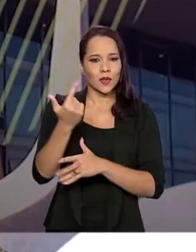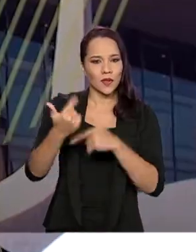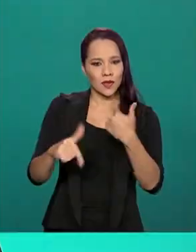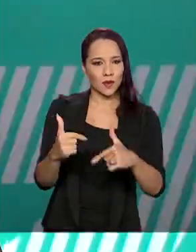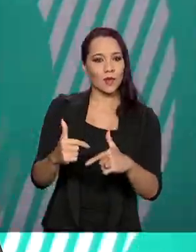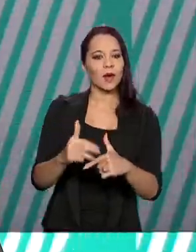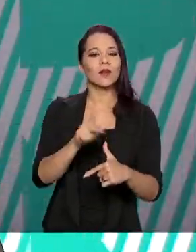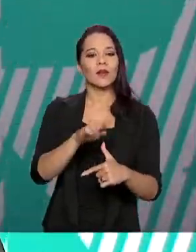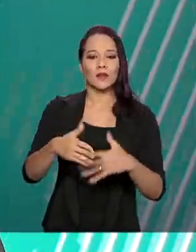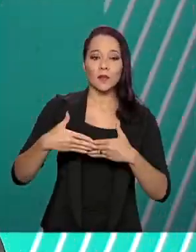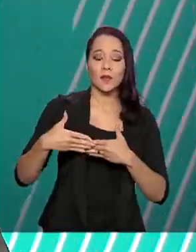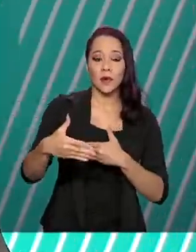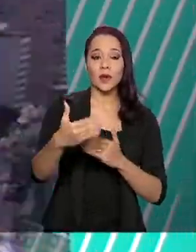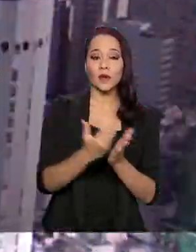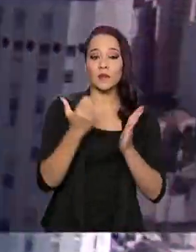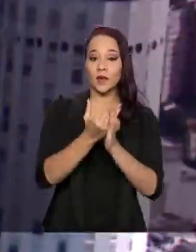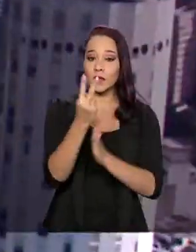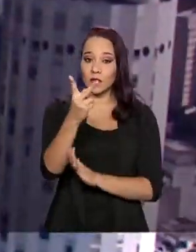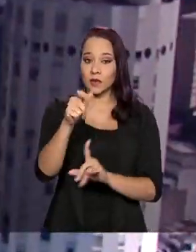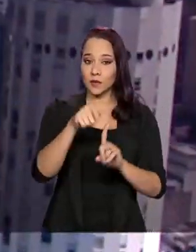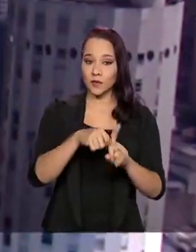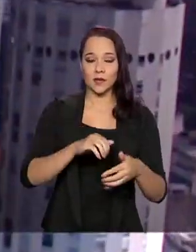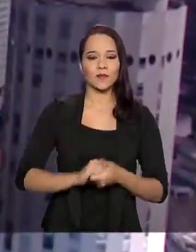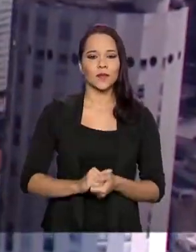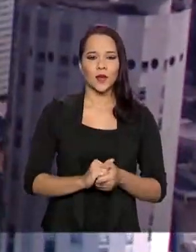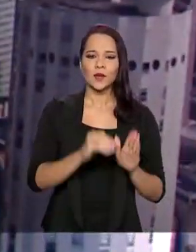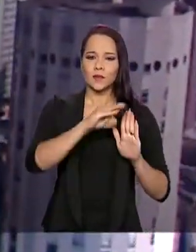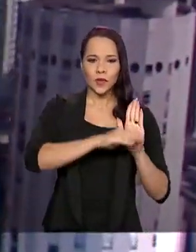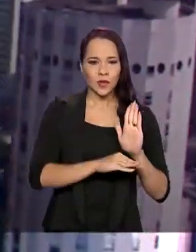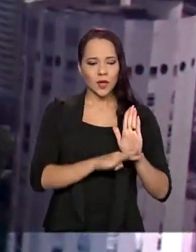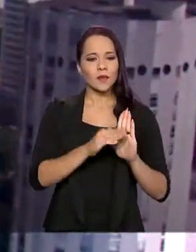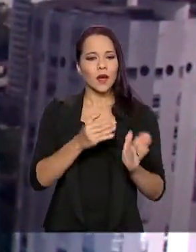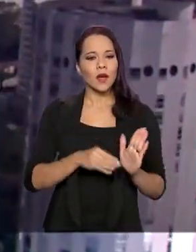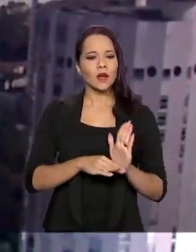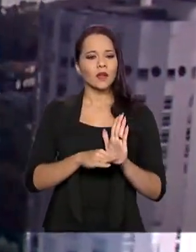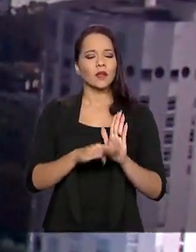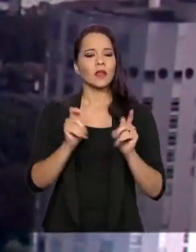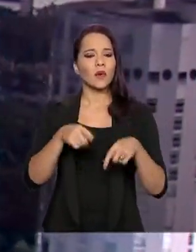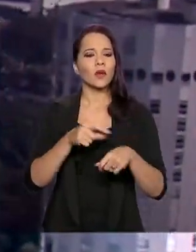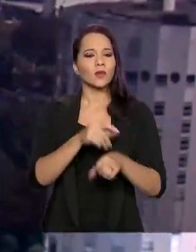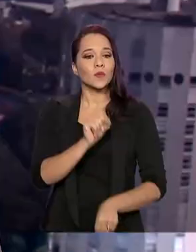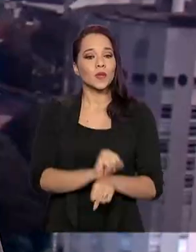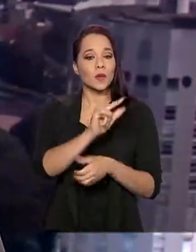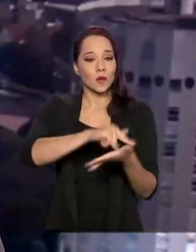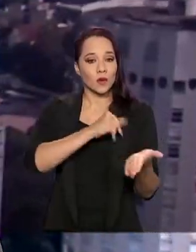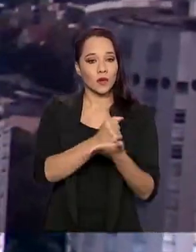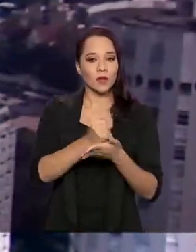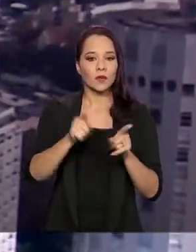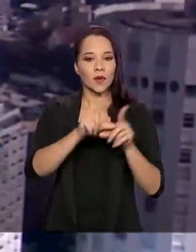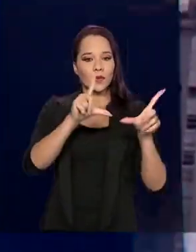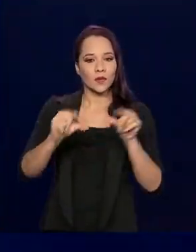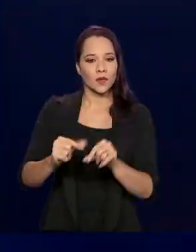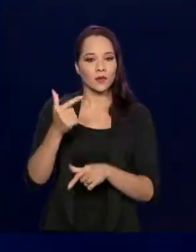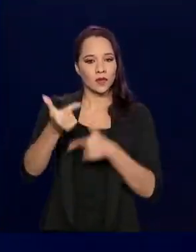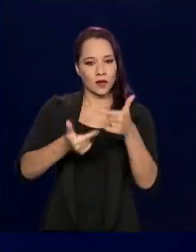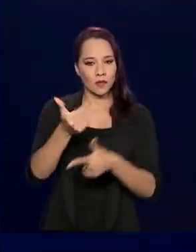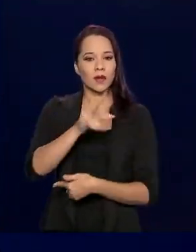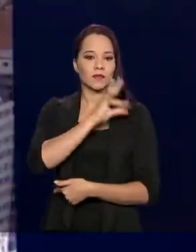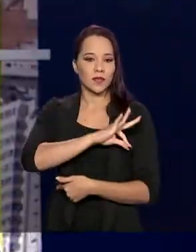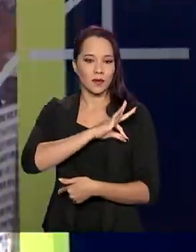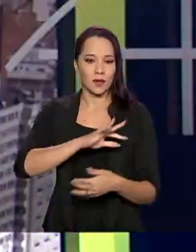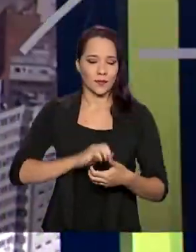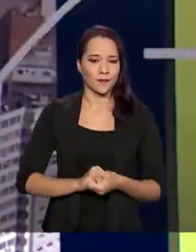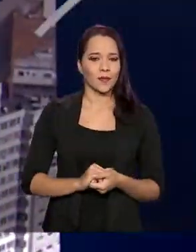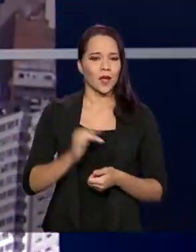emprego será prorrogado por mais dois meses. O programa permite a suspensão de contrato e a redução de jornada e salário. A